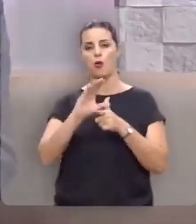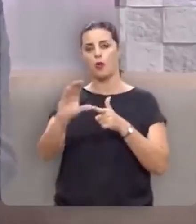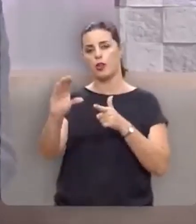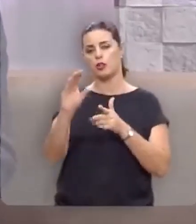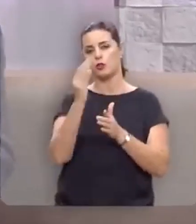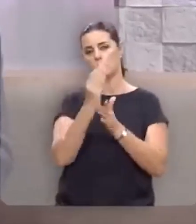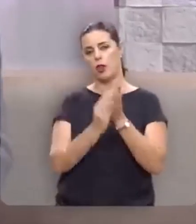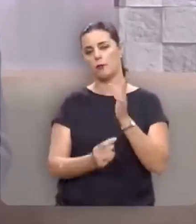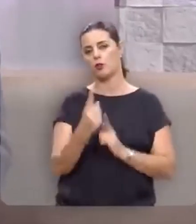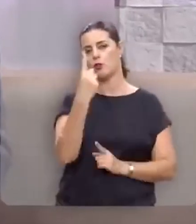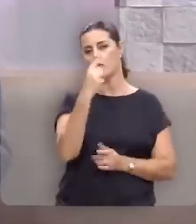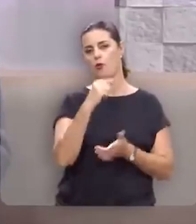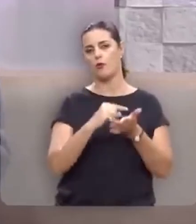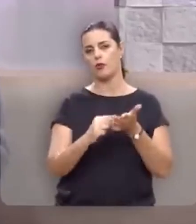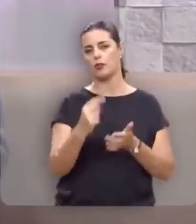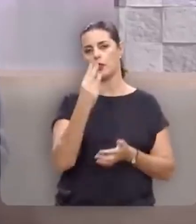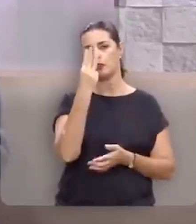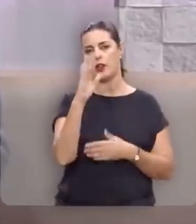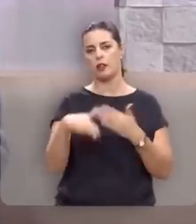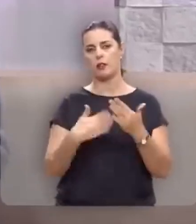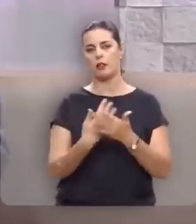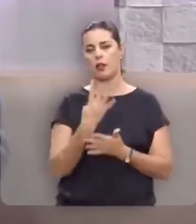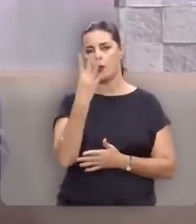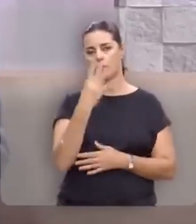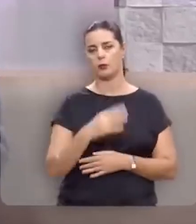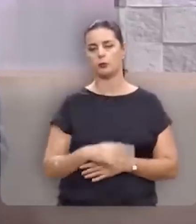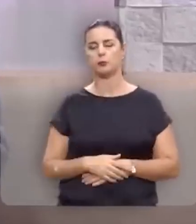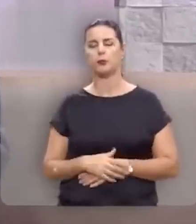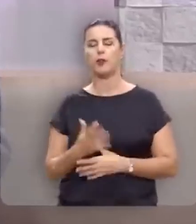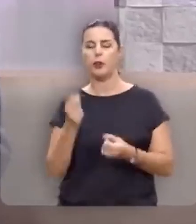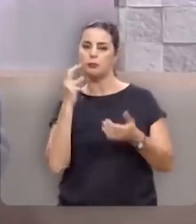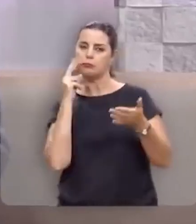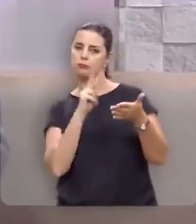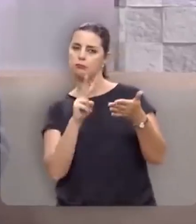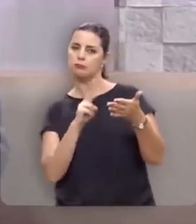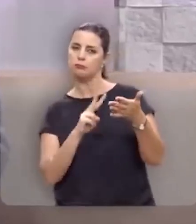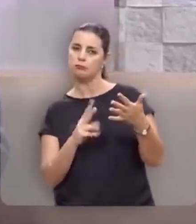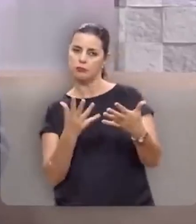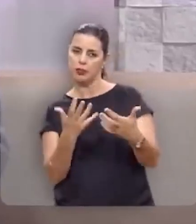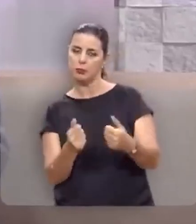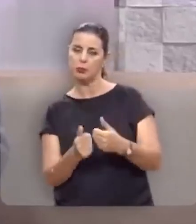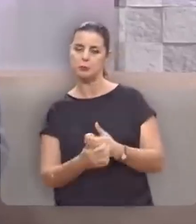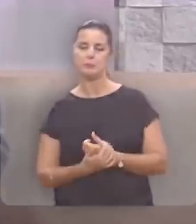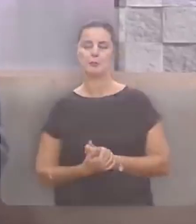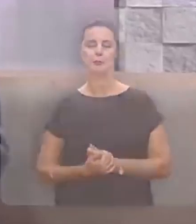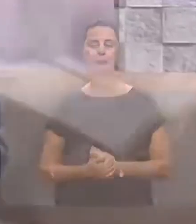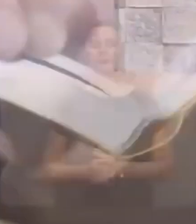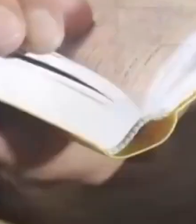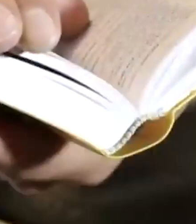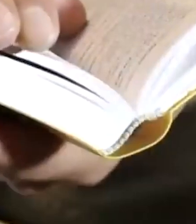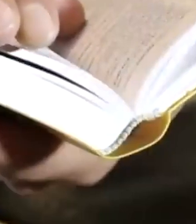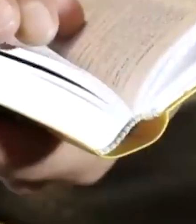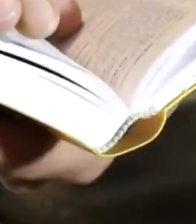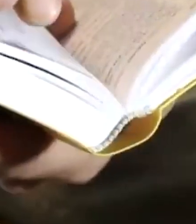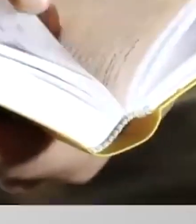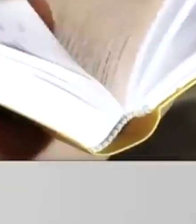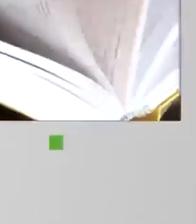Coríntios, capítulo 1, versos 3 e 4. Vamos ouvir a leitura deste texto.